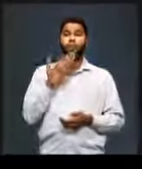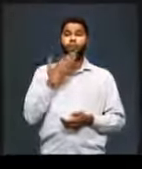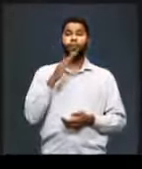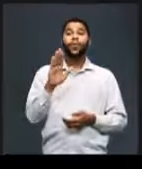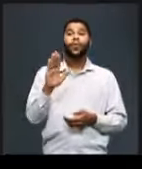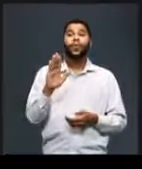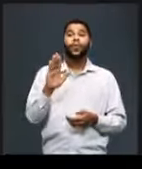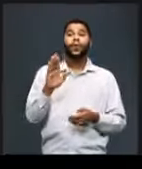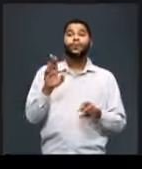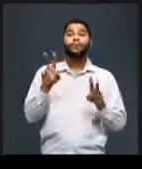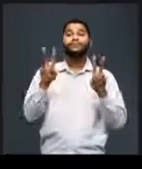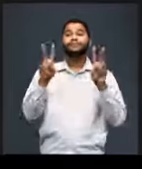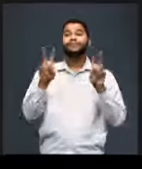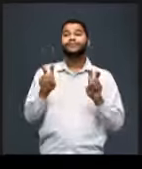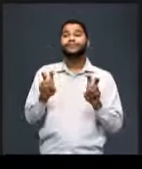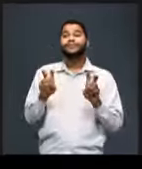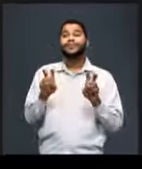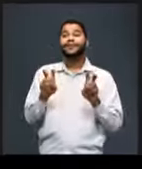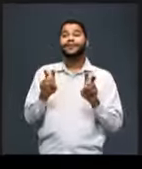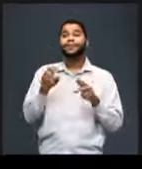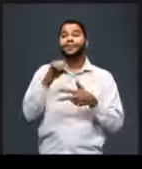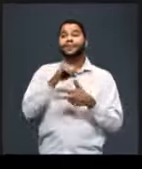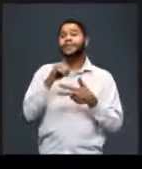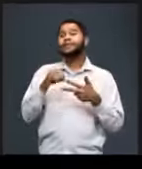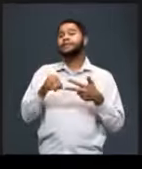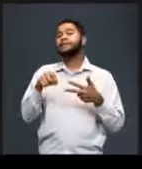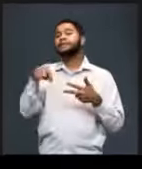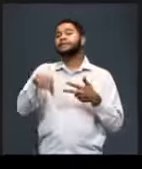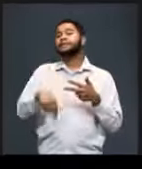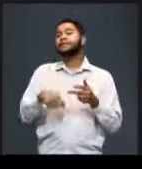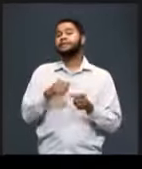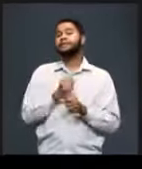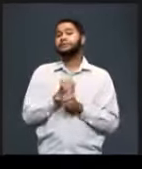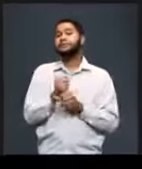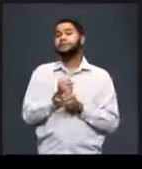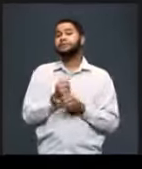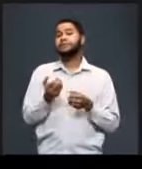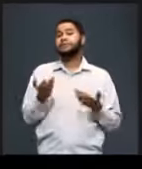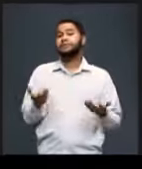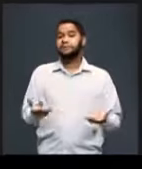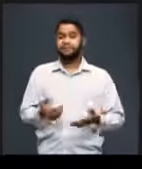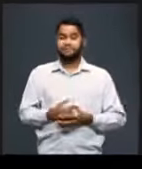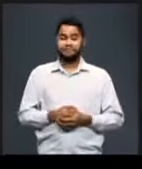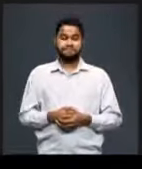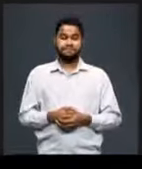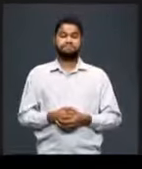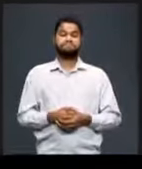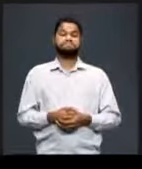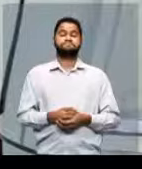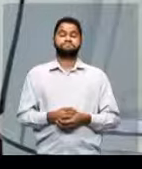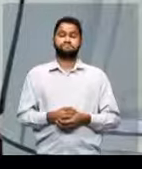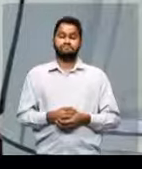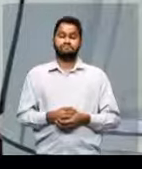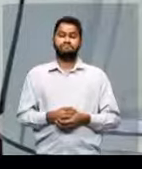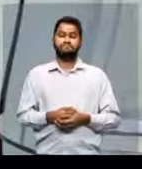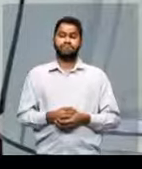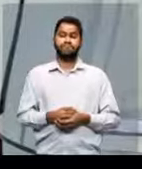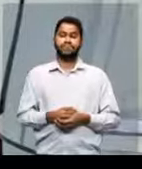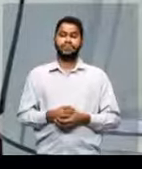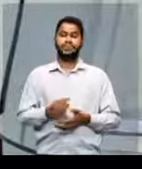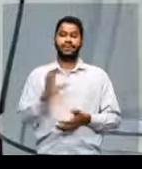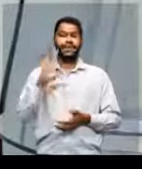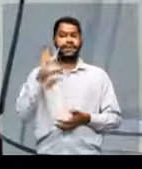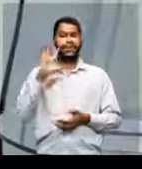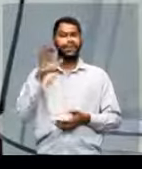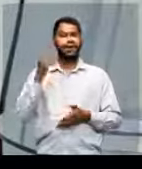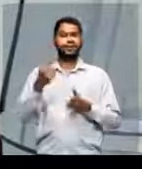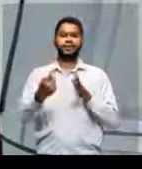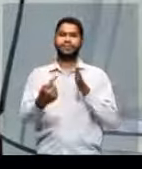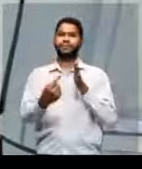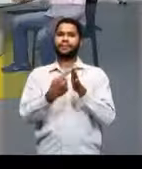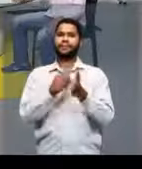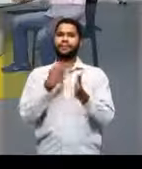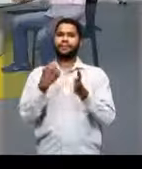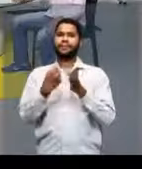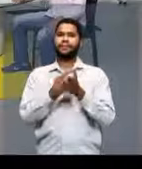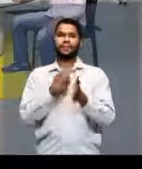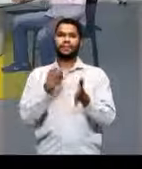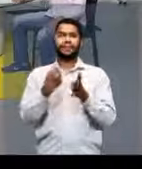o tema, professor Alex, então, que vai cair na redação esse ano? Pois é. Essa eu acho que a pergunta que mais fazem